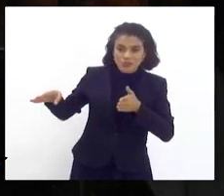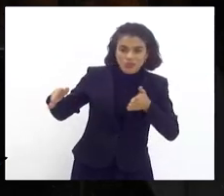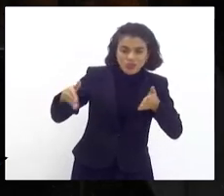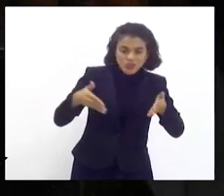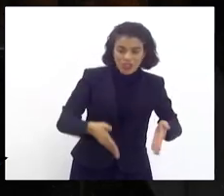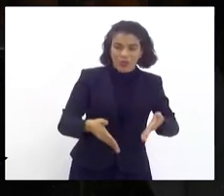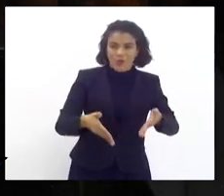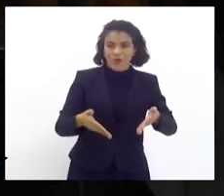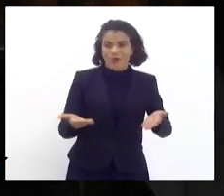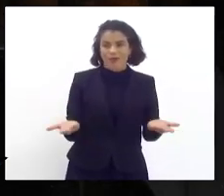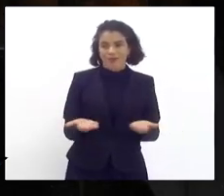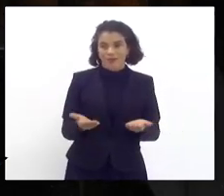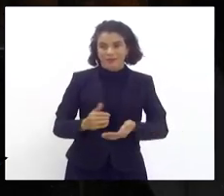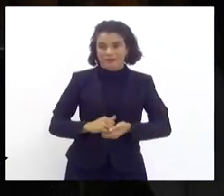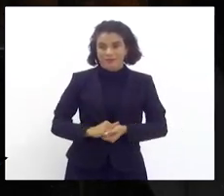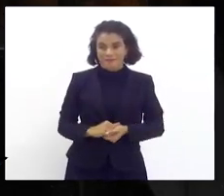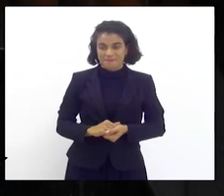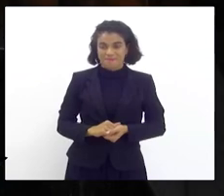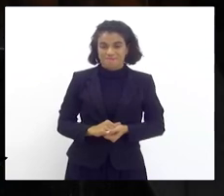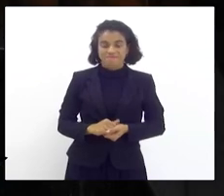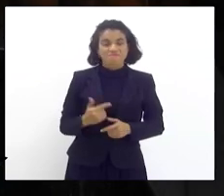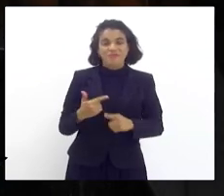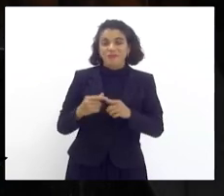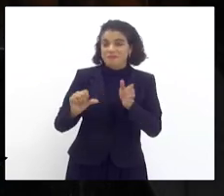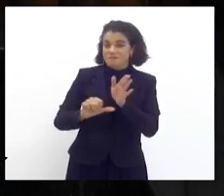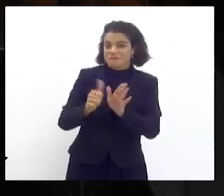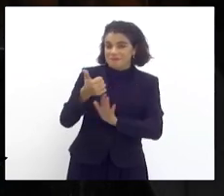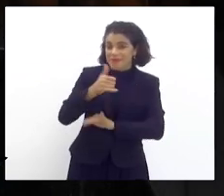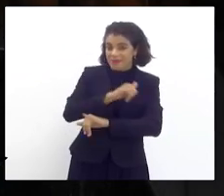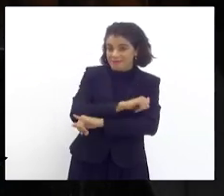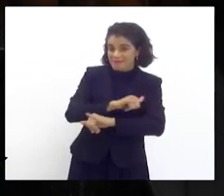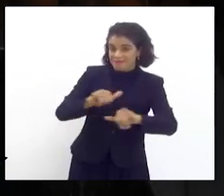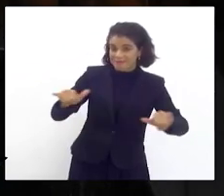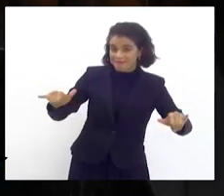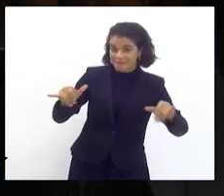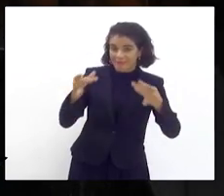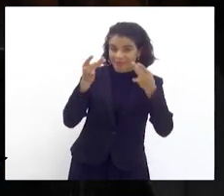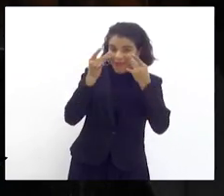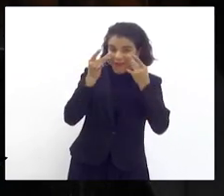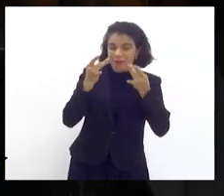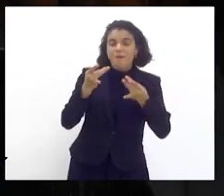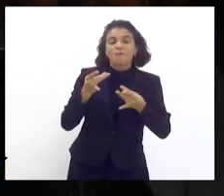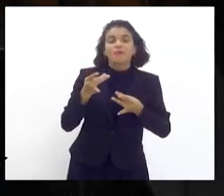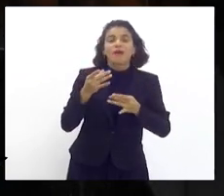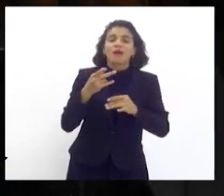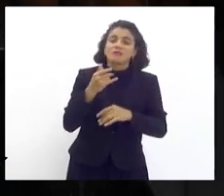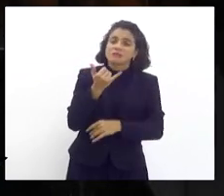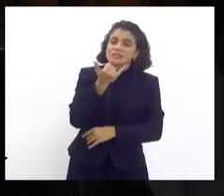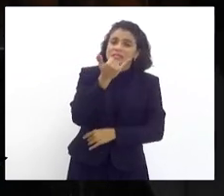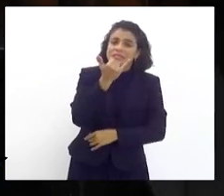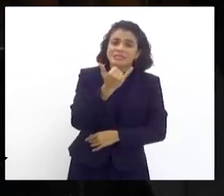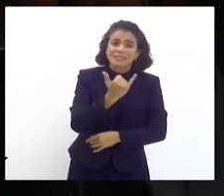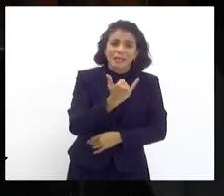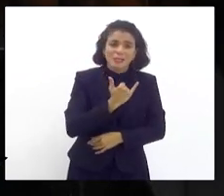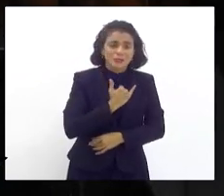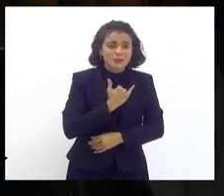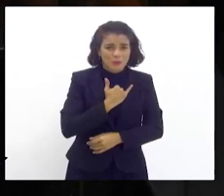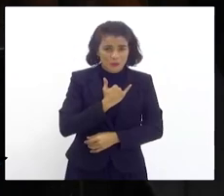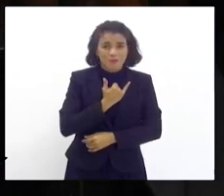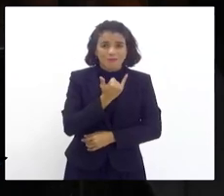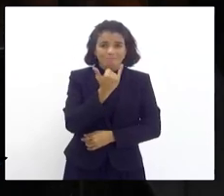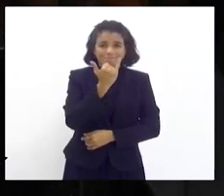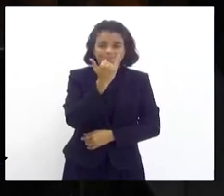momento. Que, primeiro, queria publicamente pedir desculpas à Vossa Excelência,